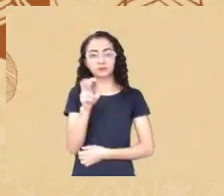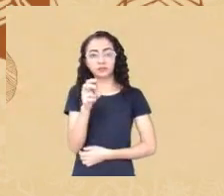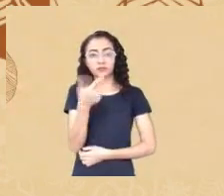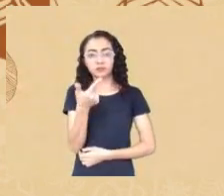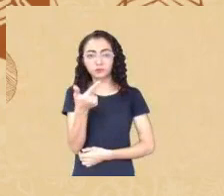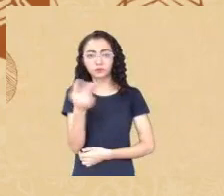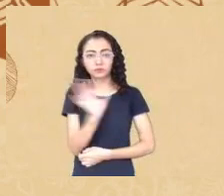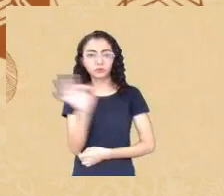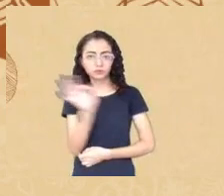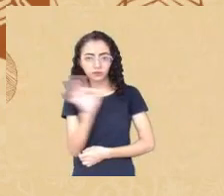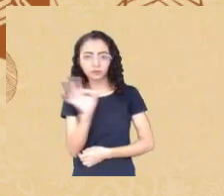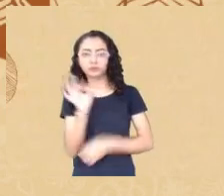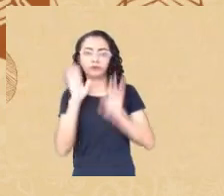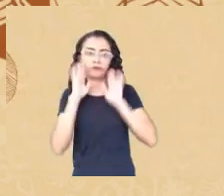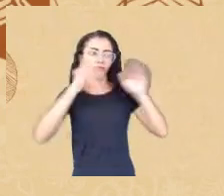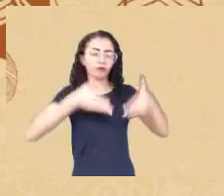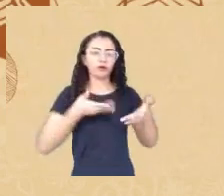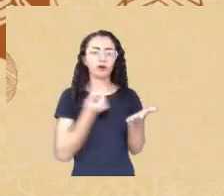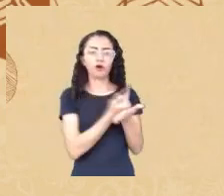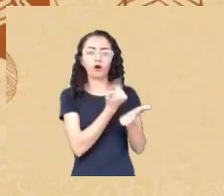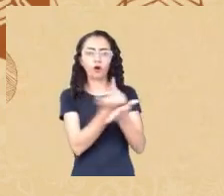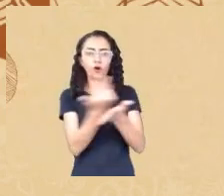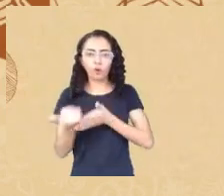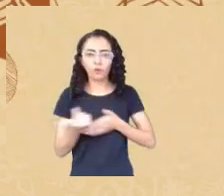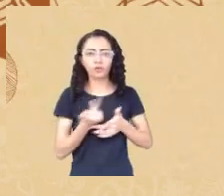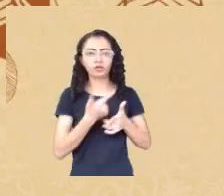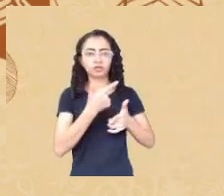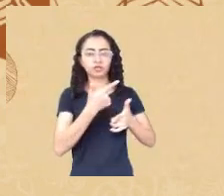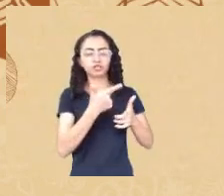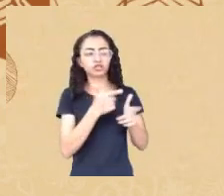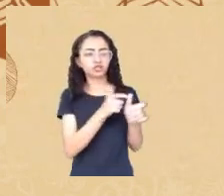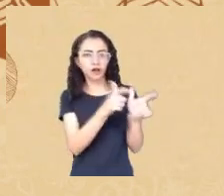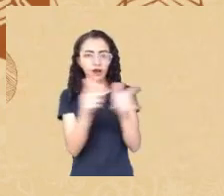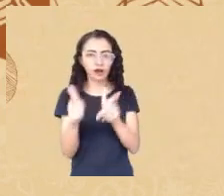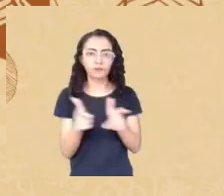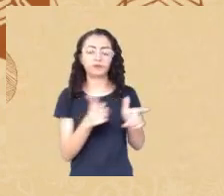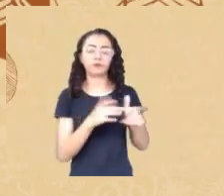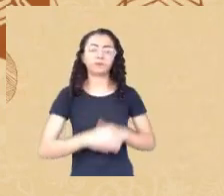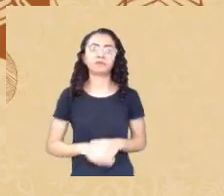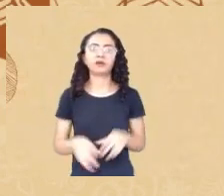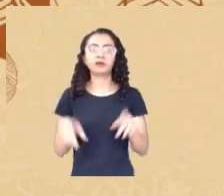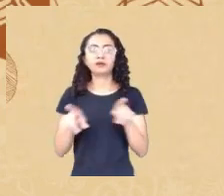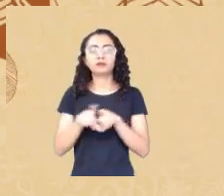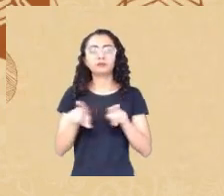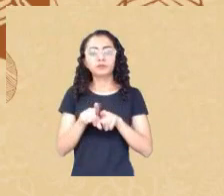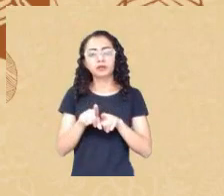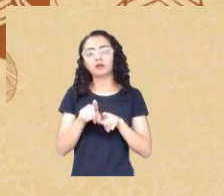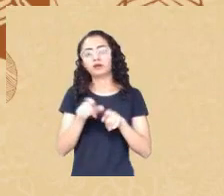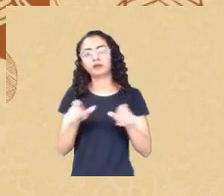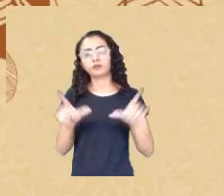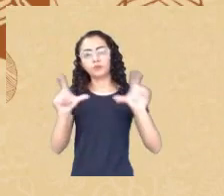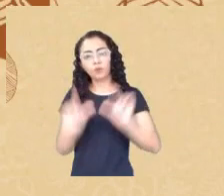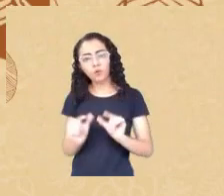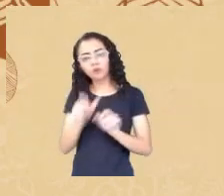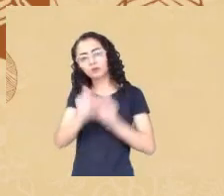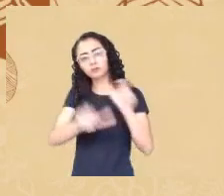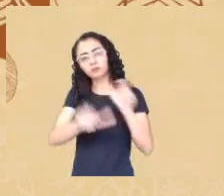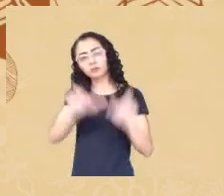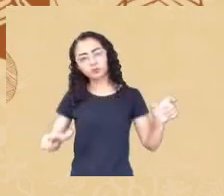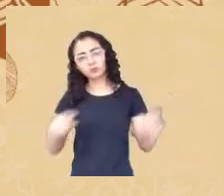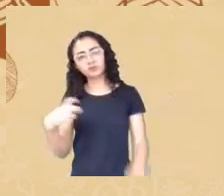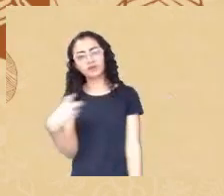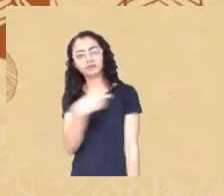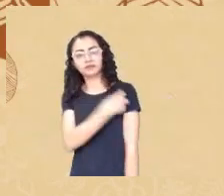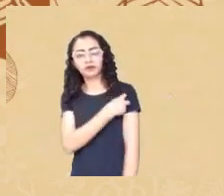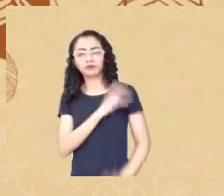a gente tem a África com menos de 10% de pessoas vacinadas contra a covid tudo isso estrutural com esse